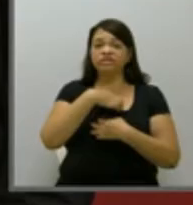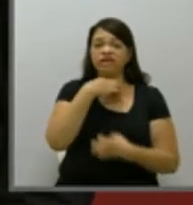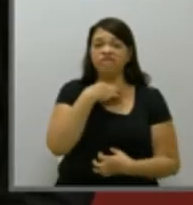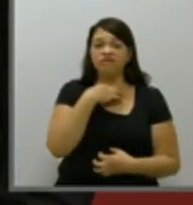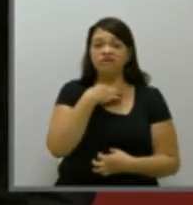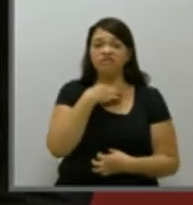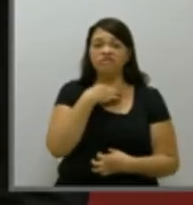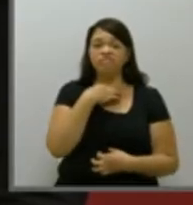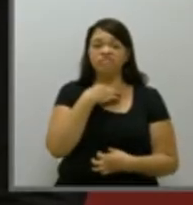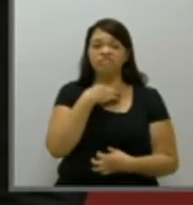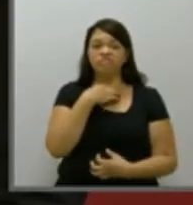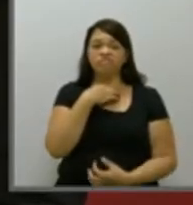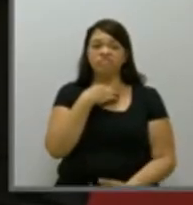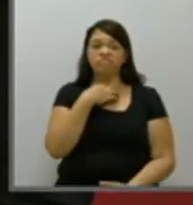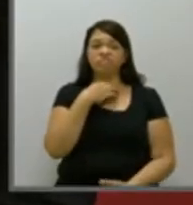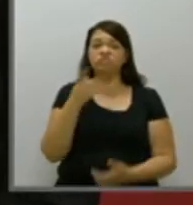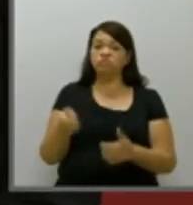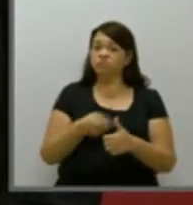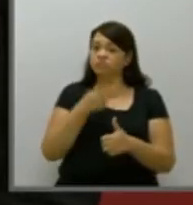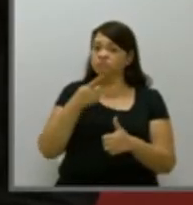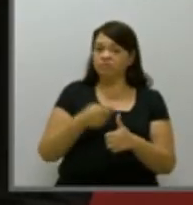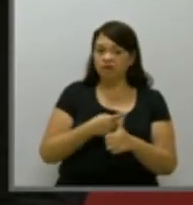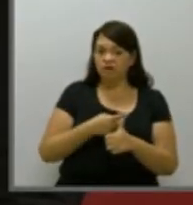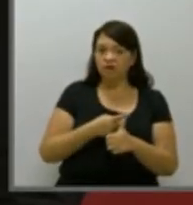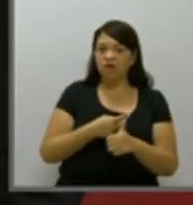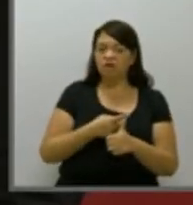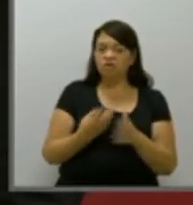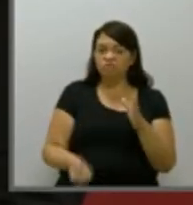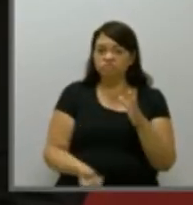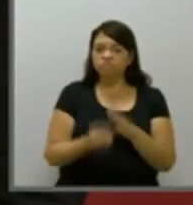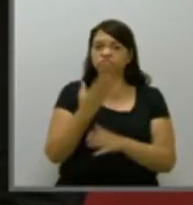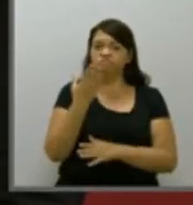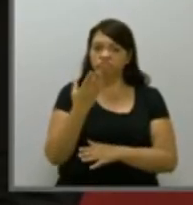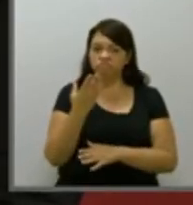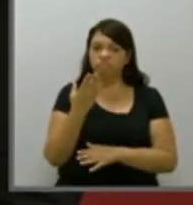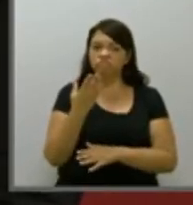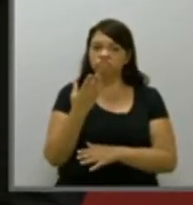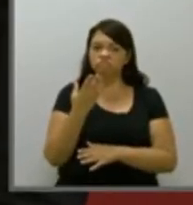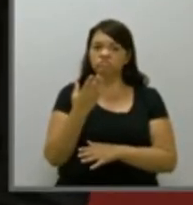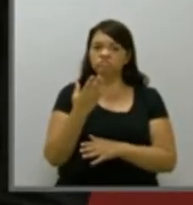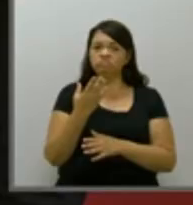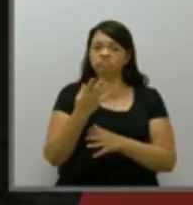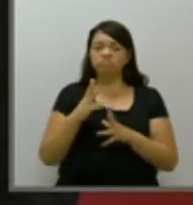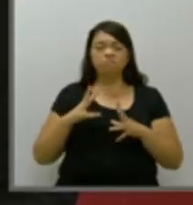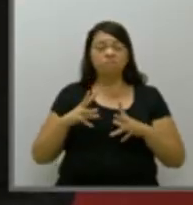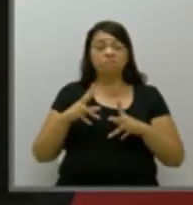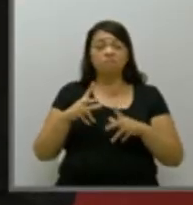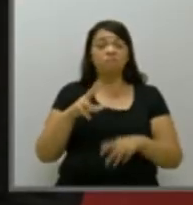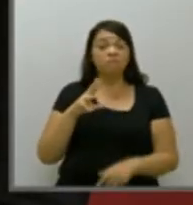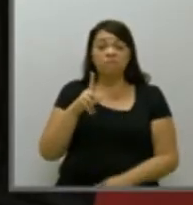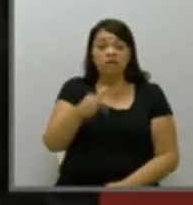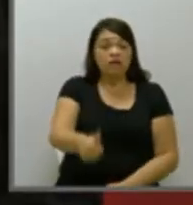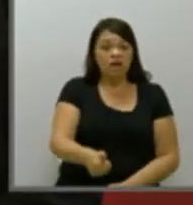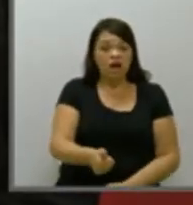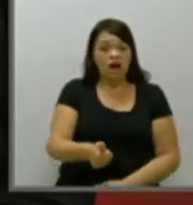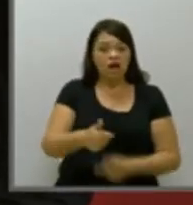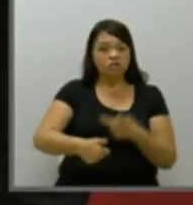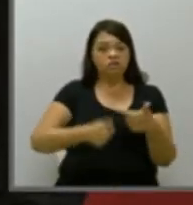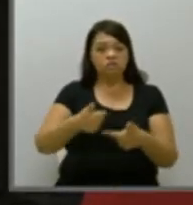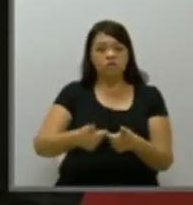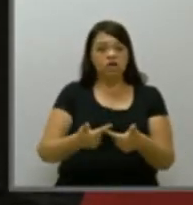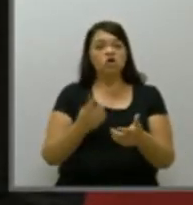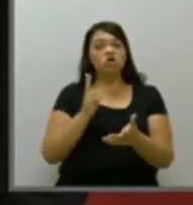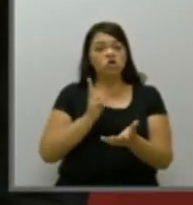que, num primeiro momento, foram criados milhares de empregos e que continuam sendo